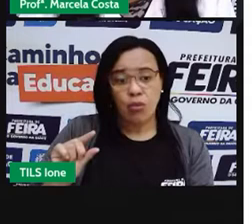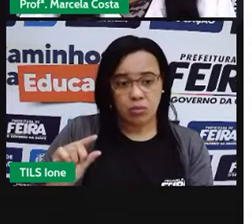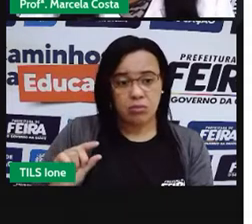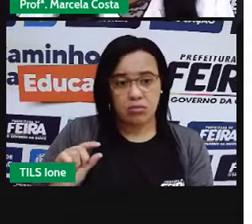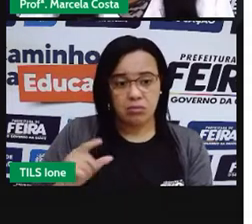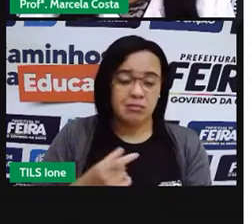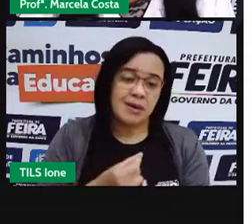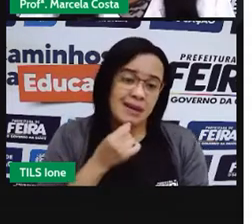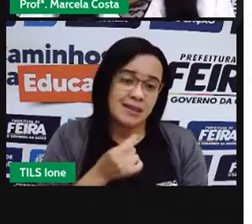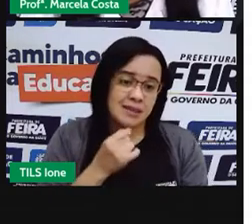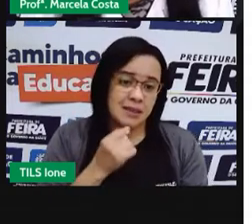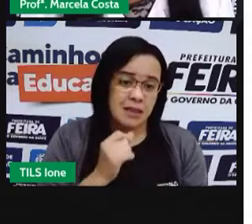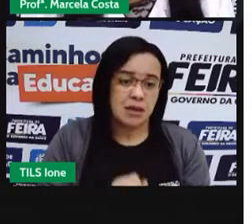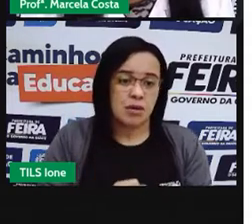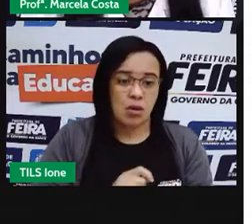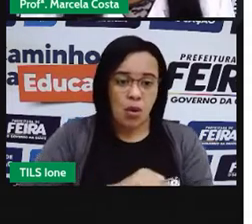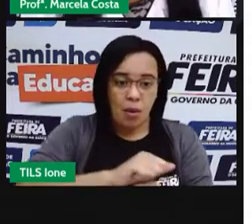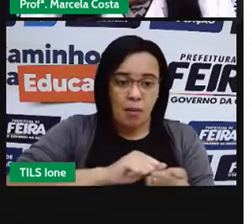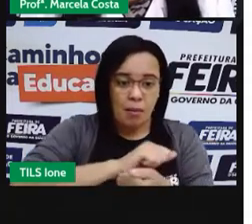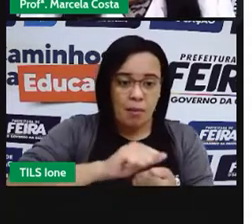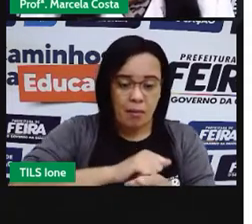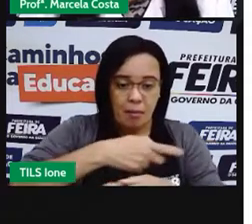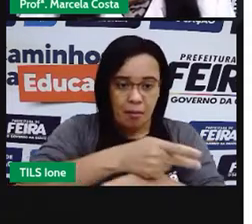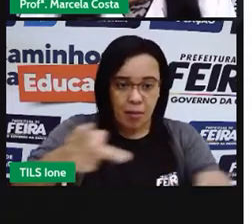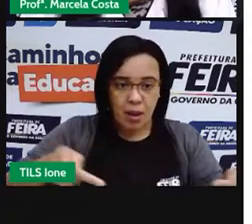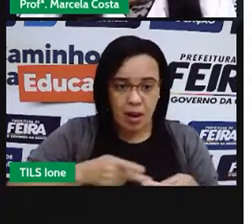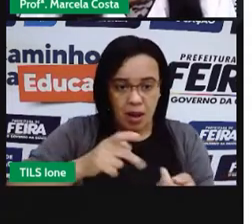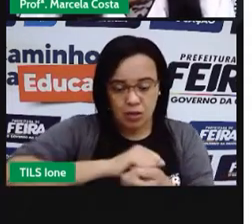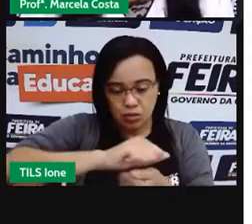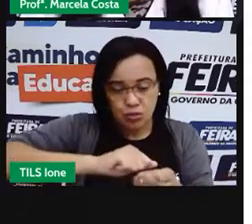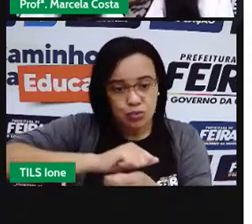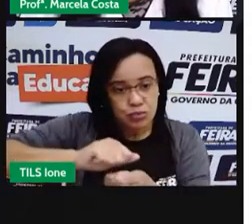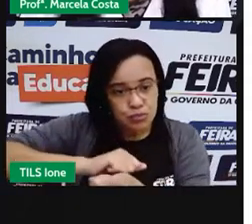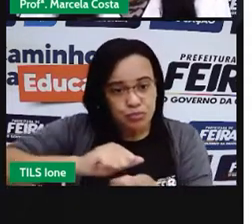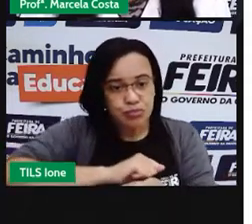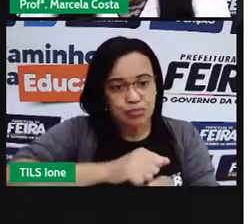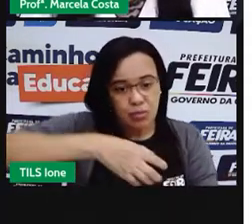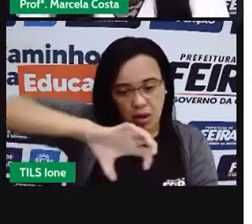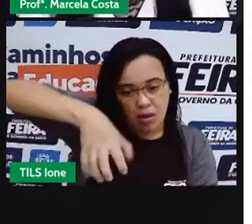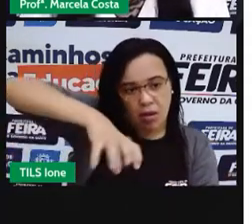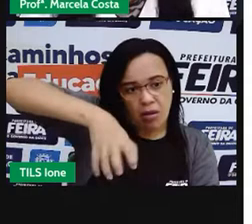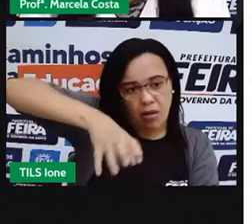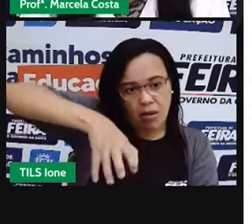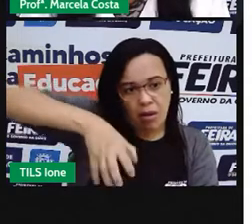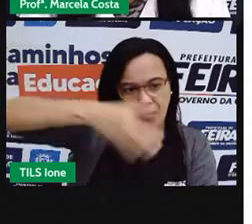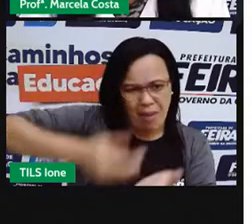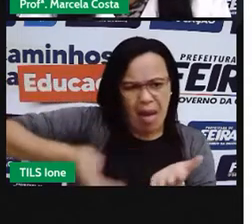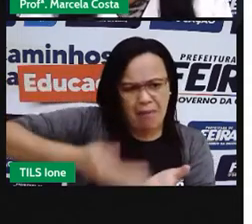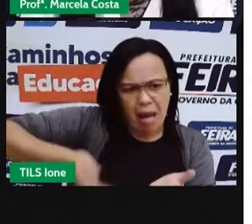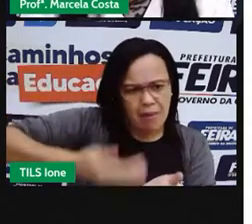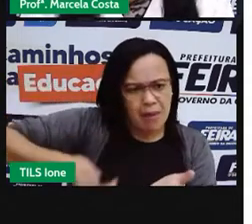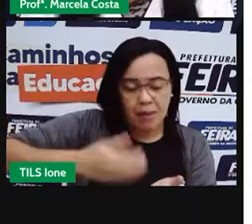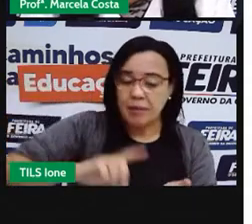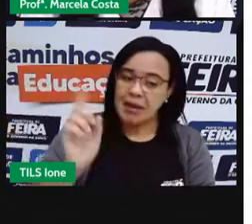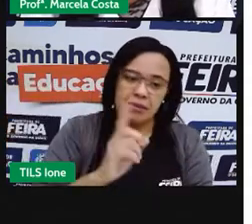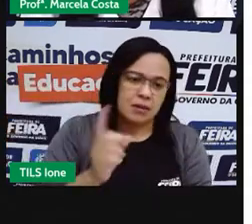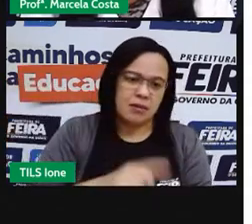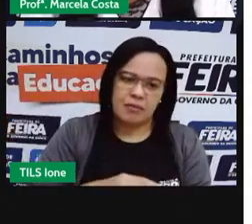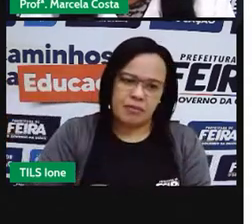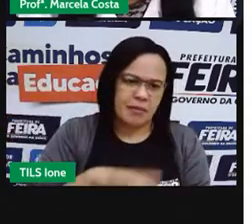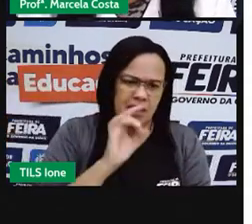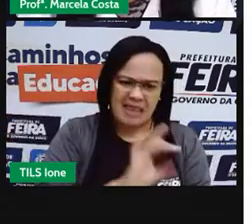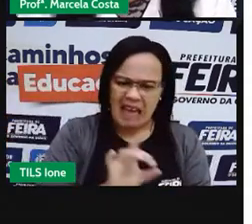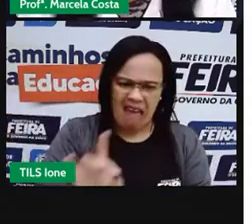lavar os pratos no sabão, todas as vezes, não deixar ali a torneira aberta, enquanto você está passando o sabão em cada prato, em cada